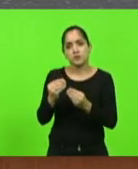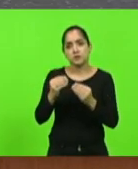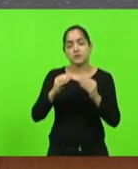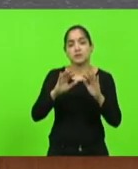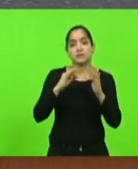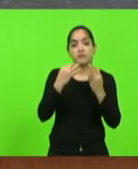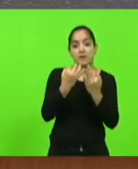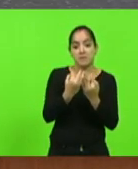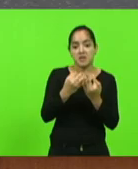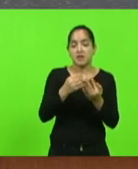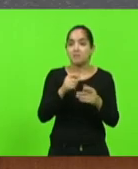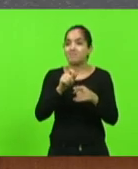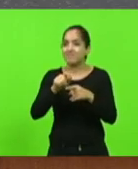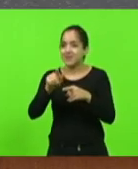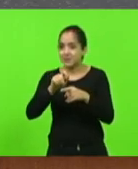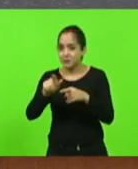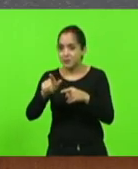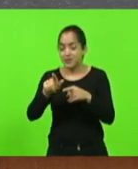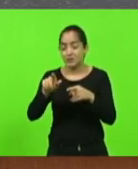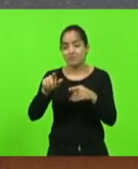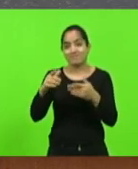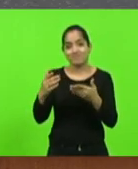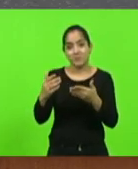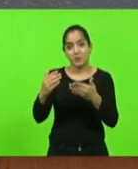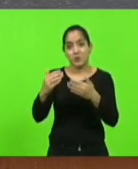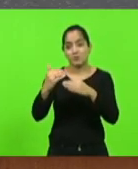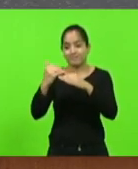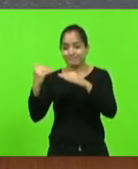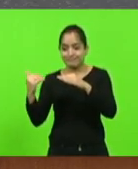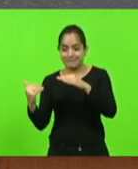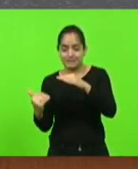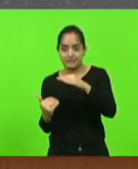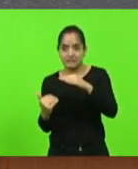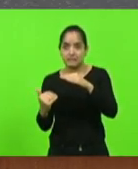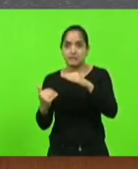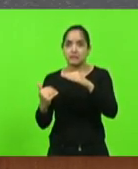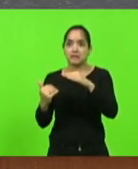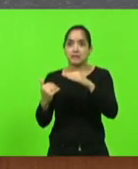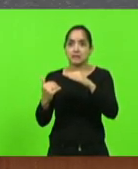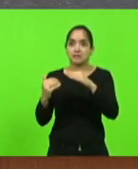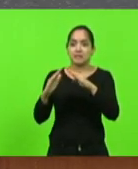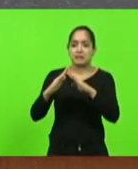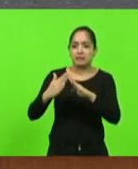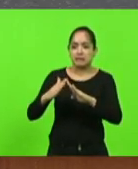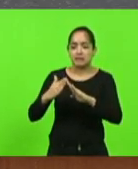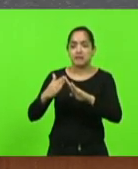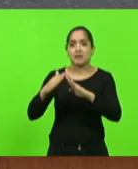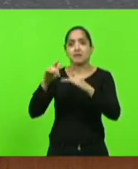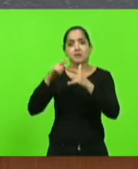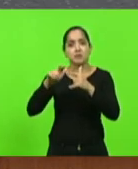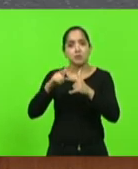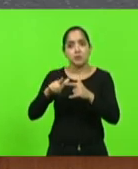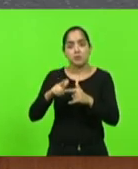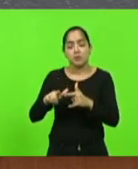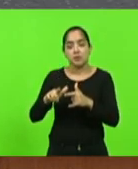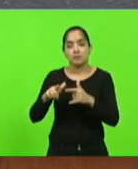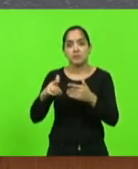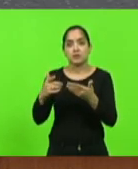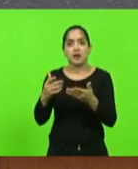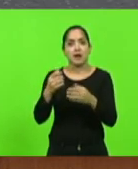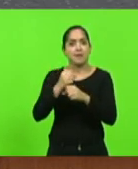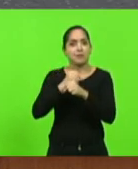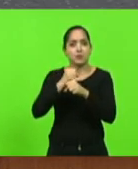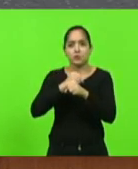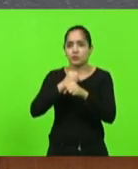pagam aluguel ou vivem em subhabitações, há muitos anos o Estado de Santa Catarina não investe